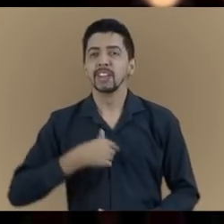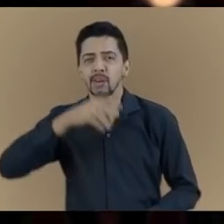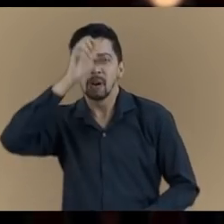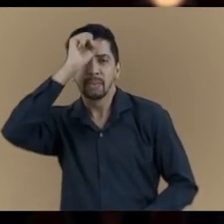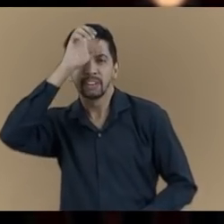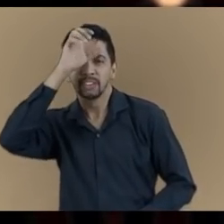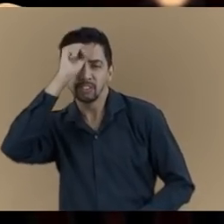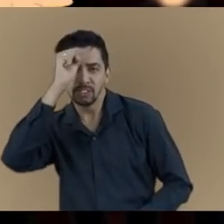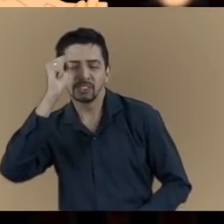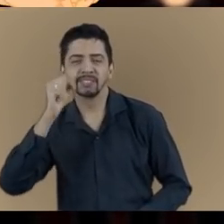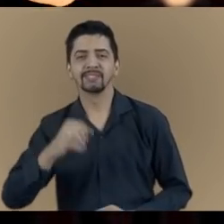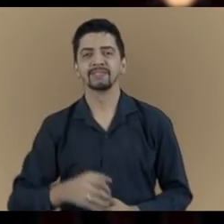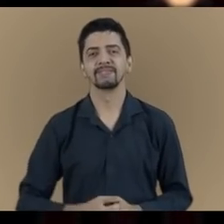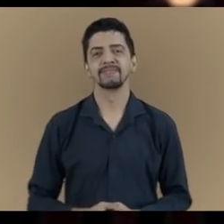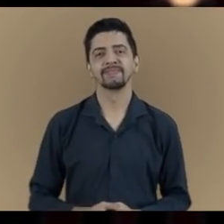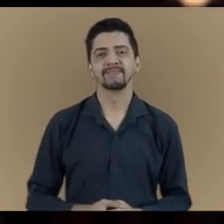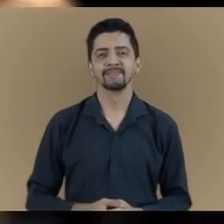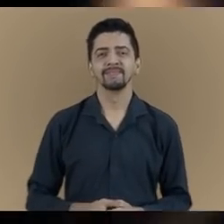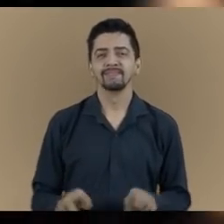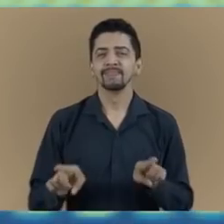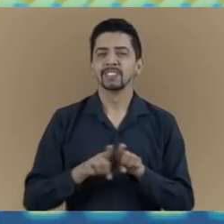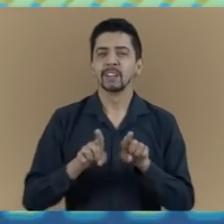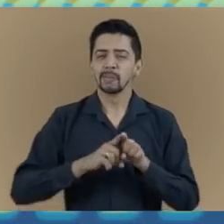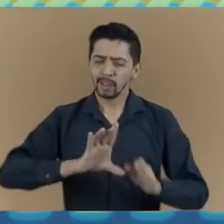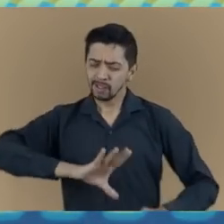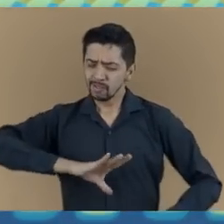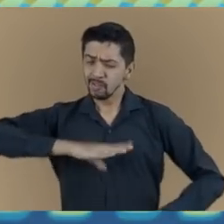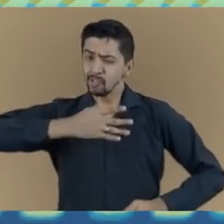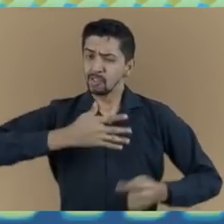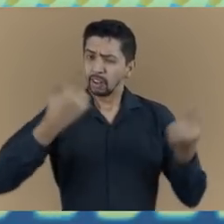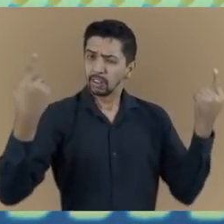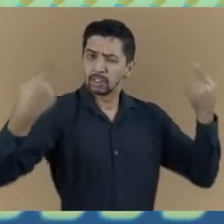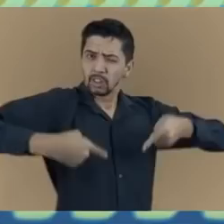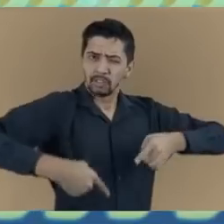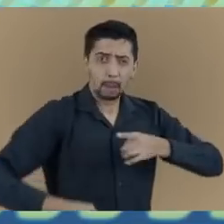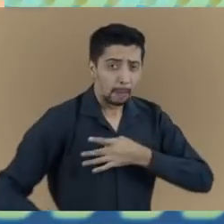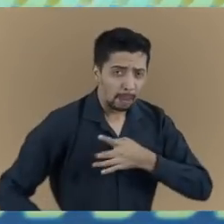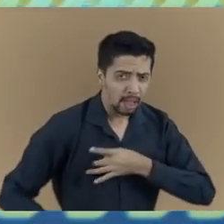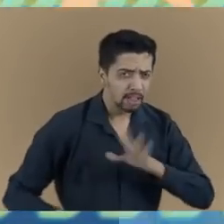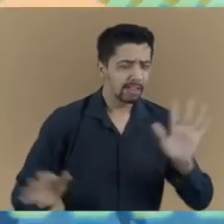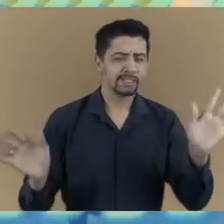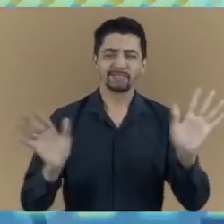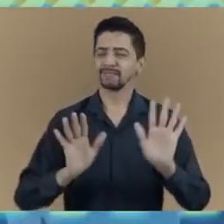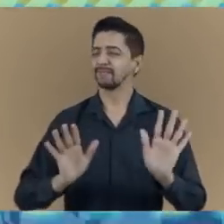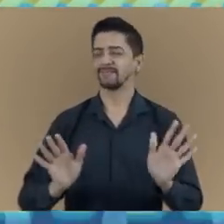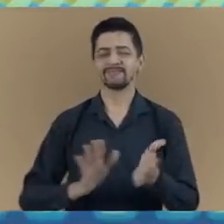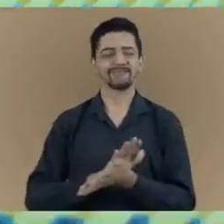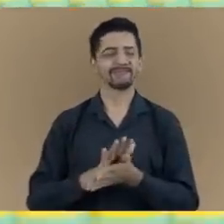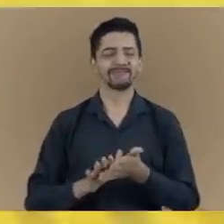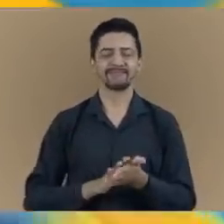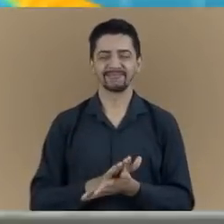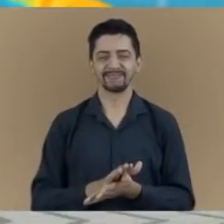Pude aprender e encarar meus desafios sem medo.